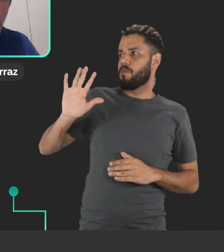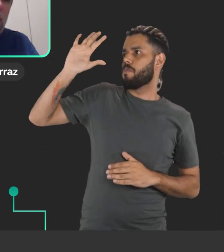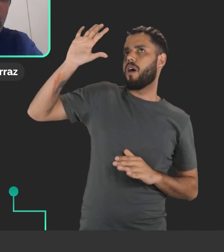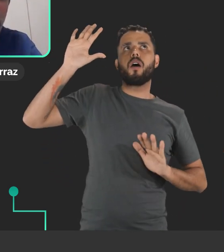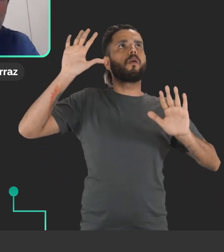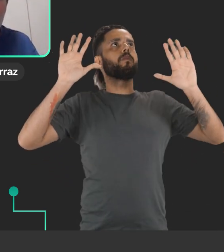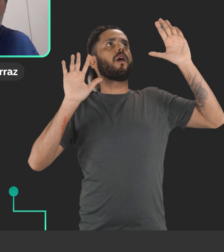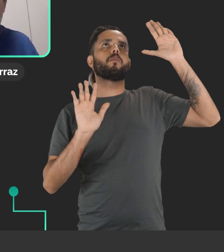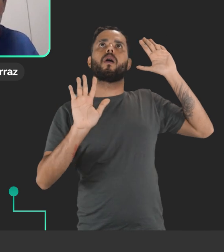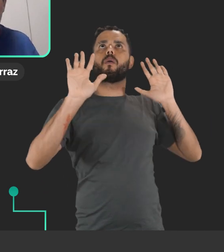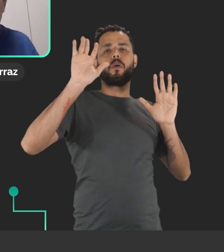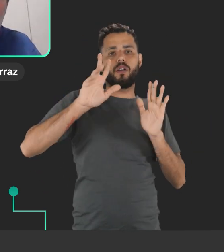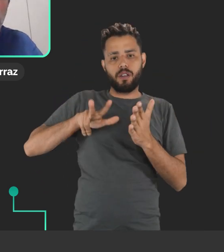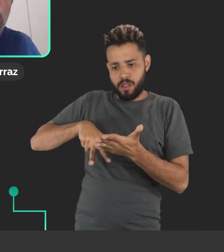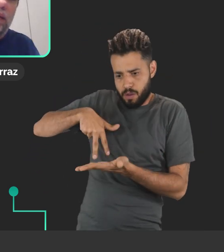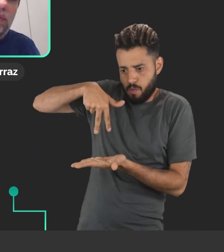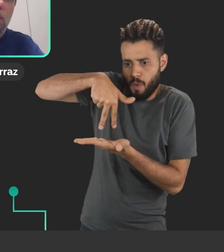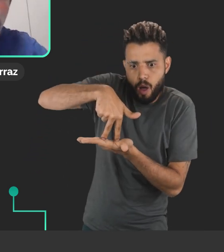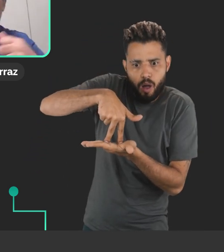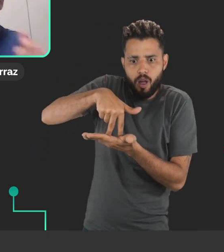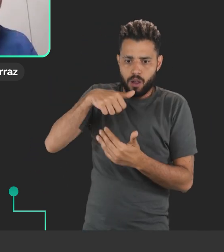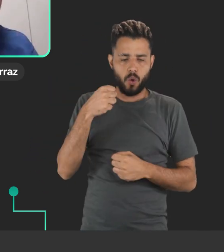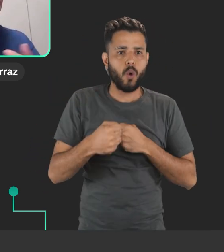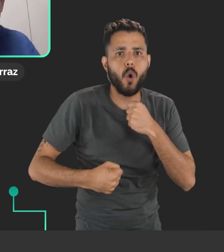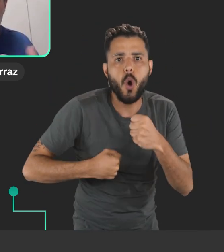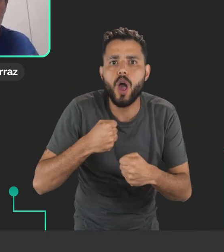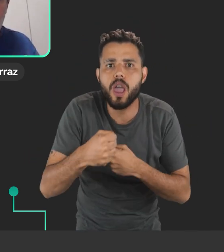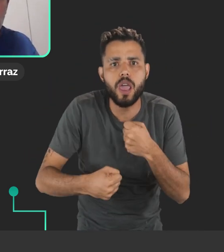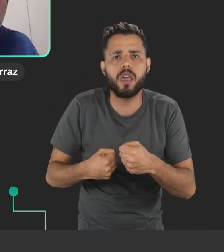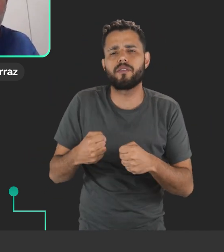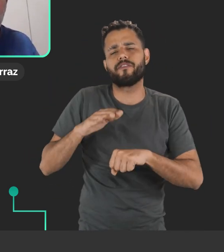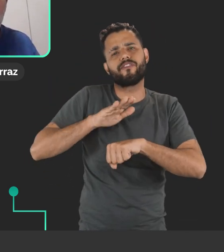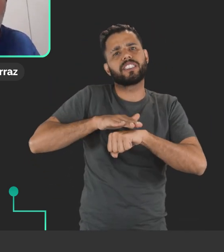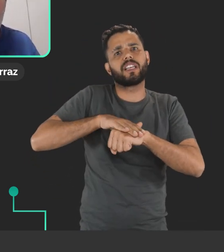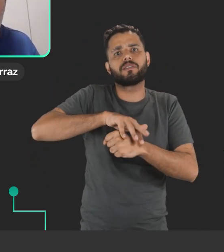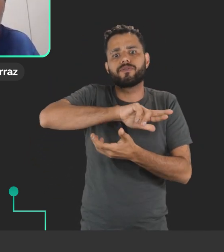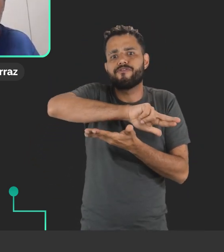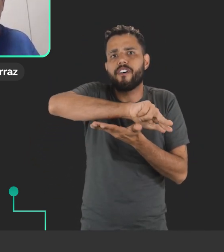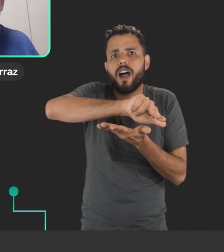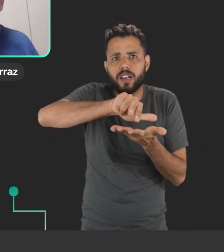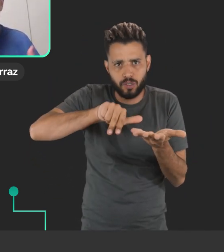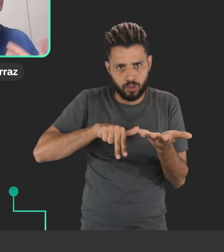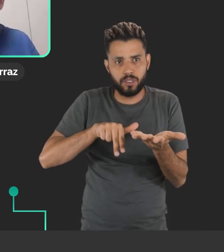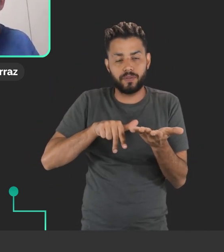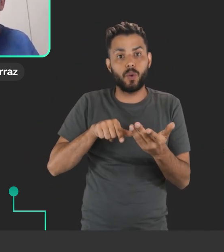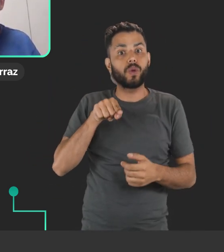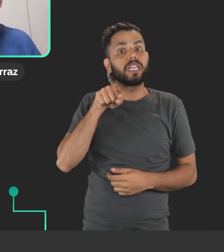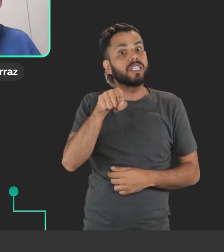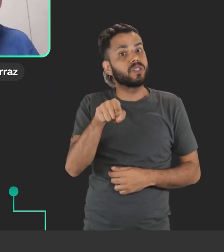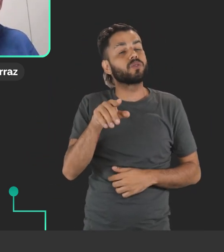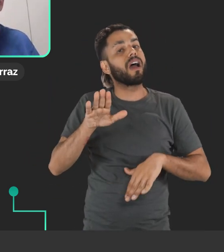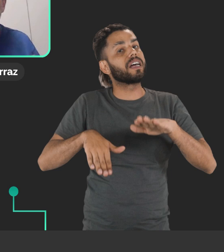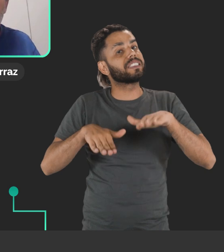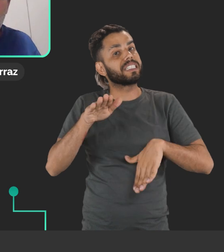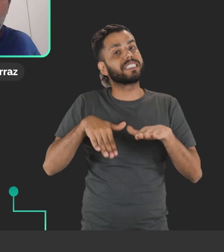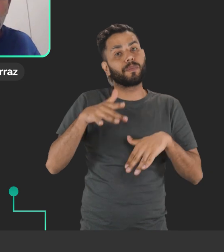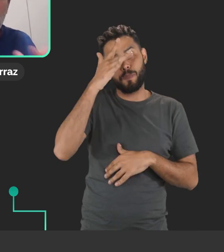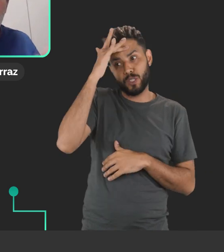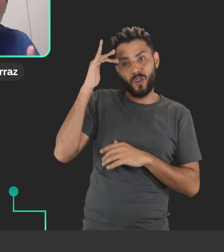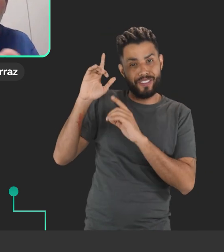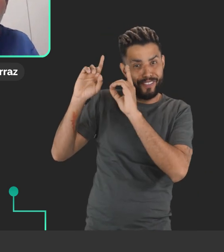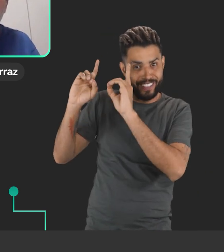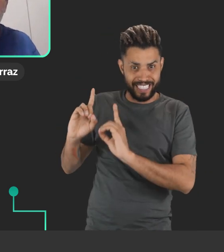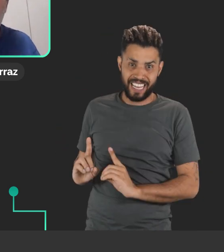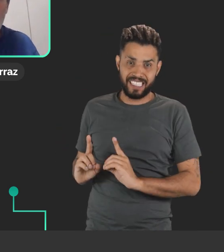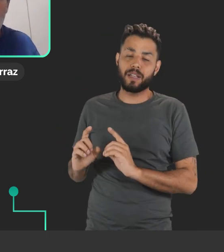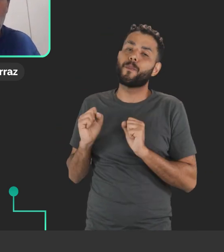a mão, você pode ficar de pé, você pode correr, você pode fazer uma série de coisas. Então, esses recursos, eles podem ser difíceis para